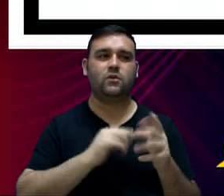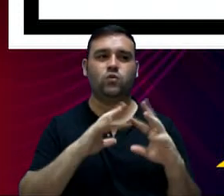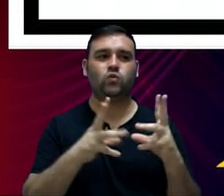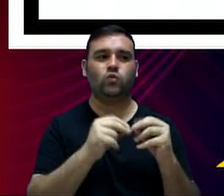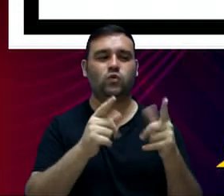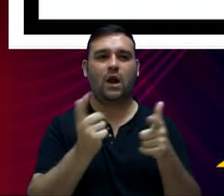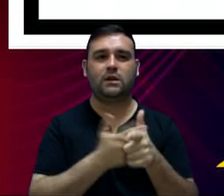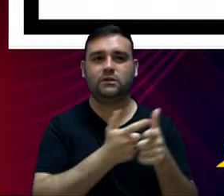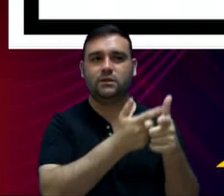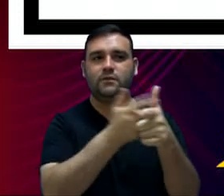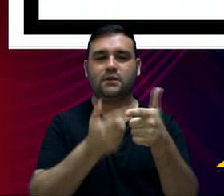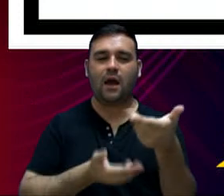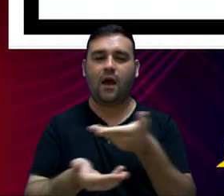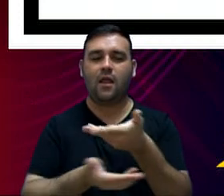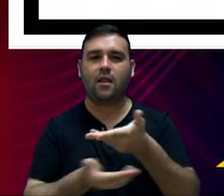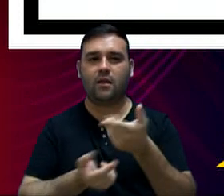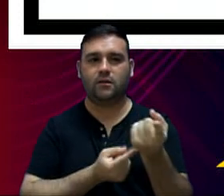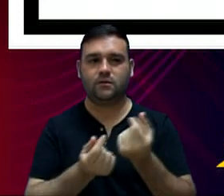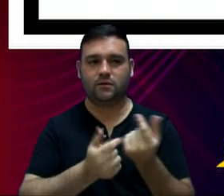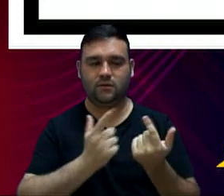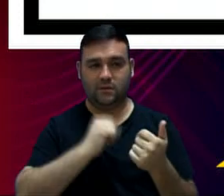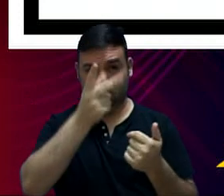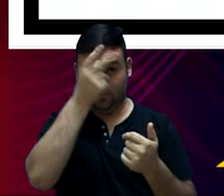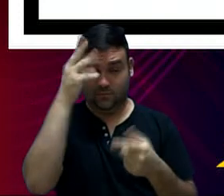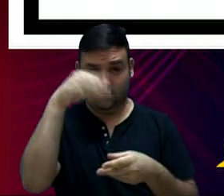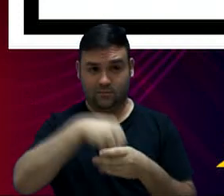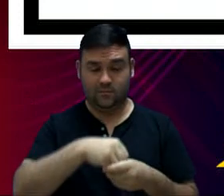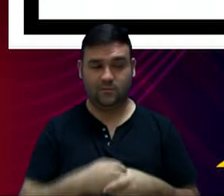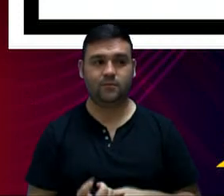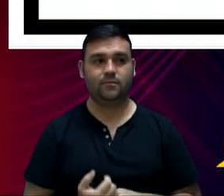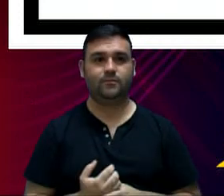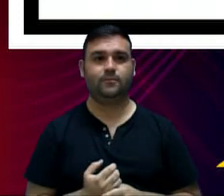despesas são as transferências financeiras que a Prefeitura faz.